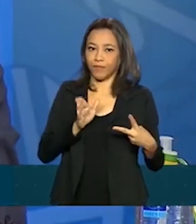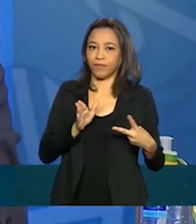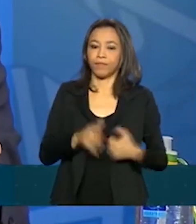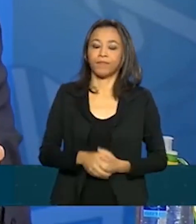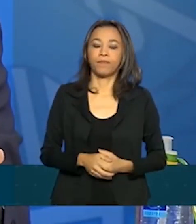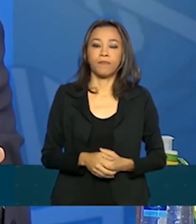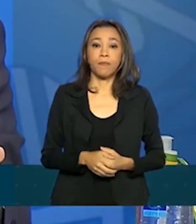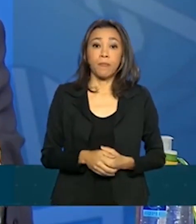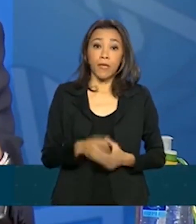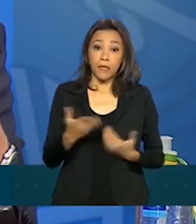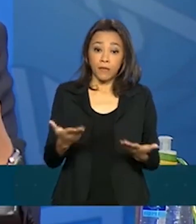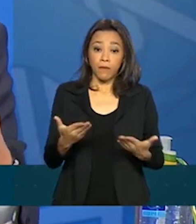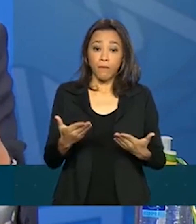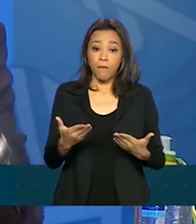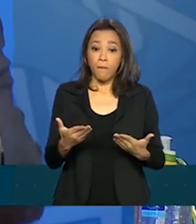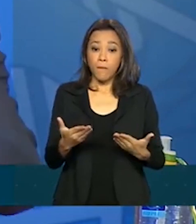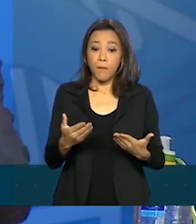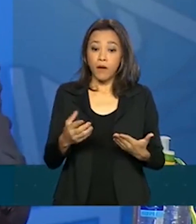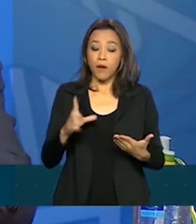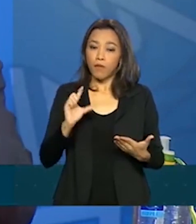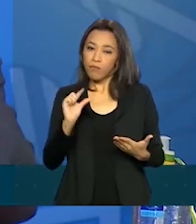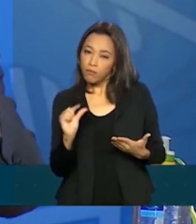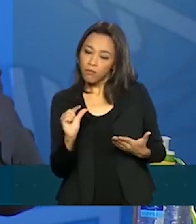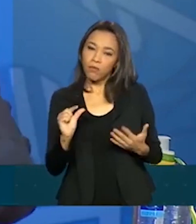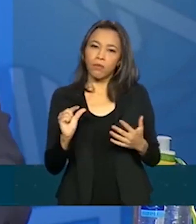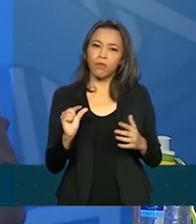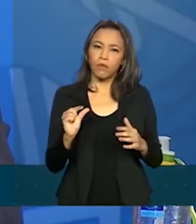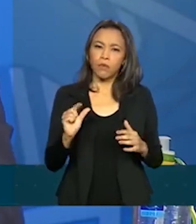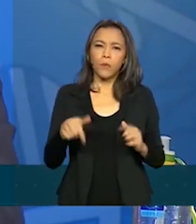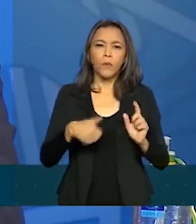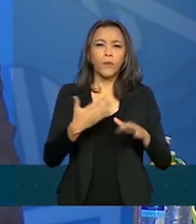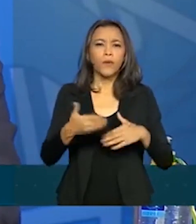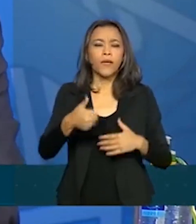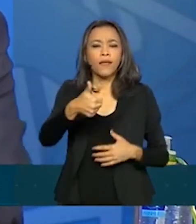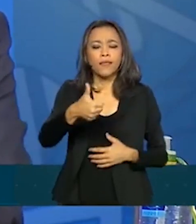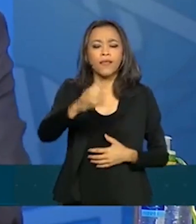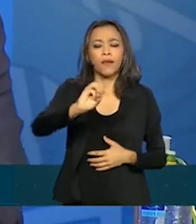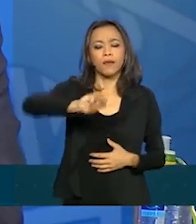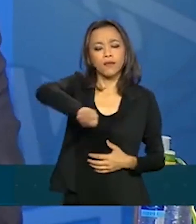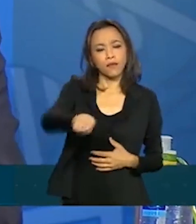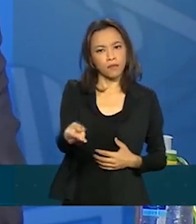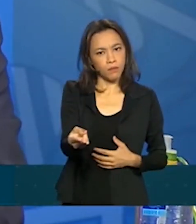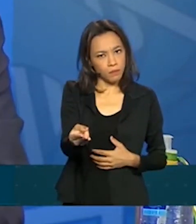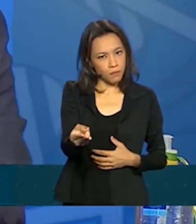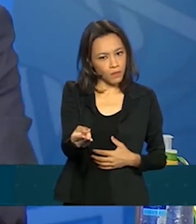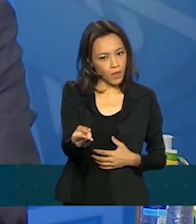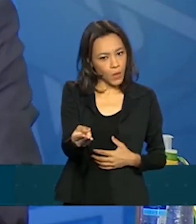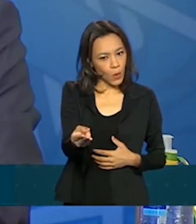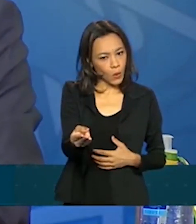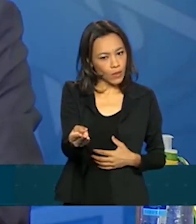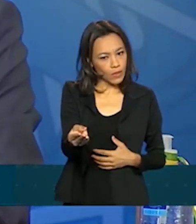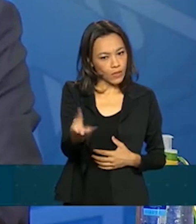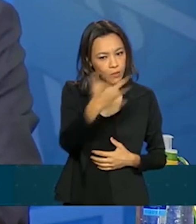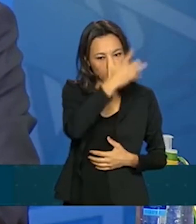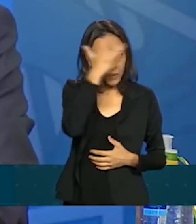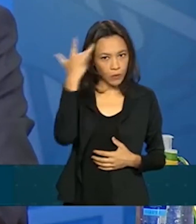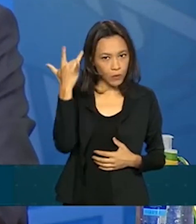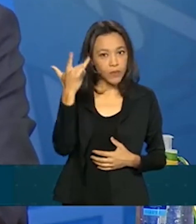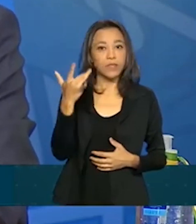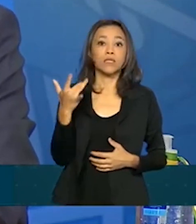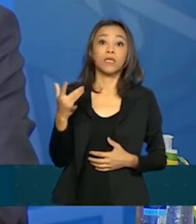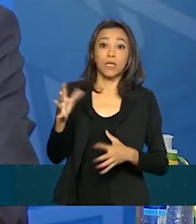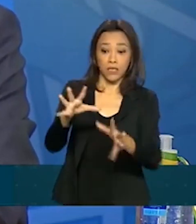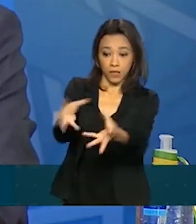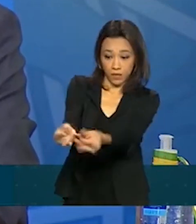esses próximos, um pouco menos, um pouco mais, de 10 milhões de reais, 10 milhões de pessoas, serão encaminhados à Caixa